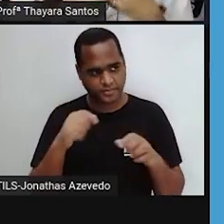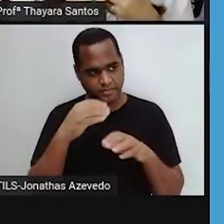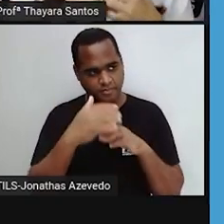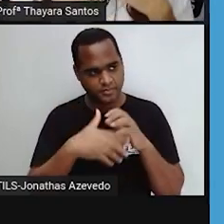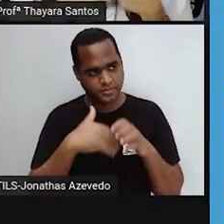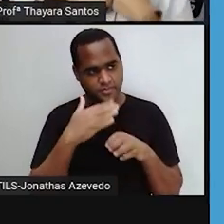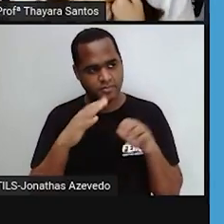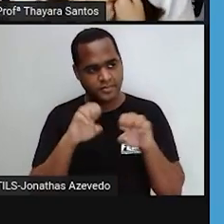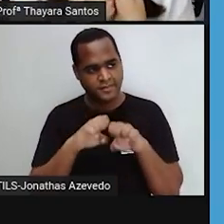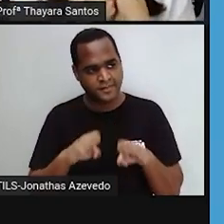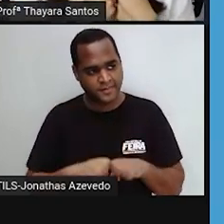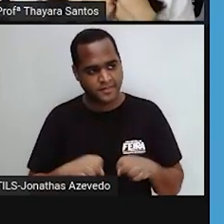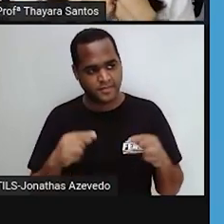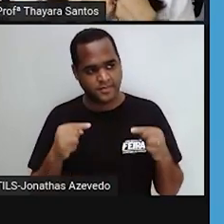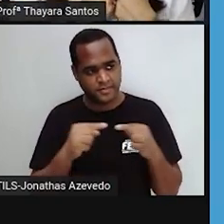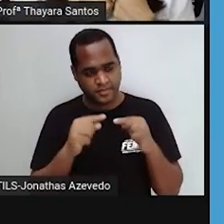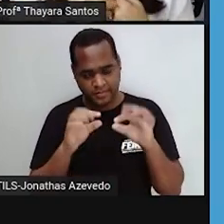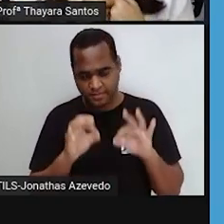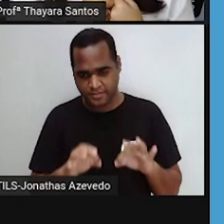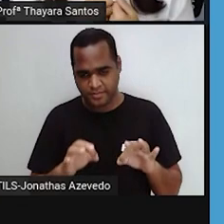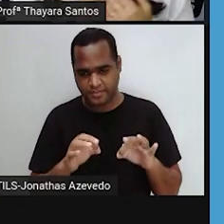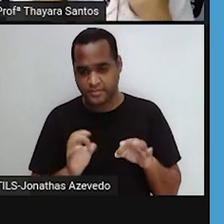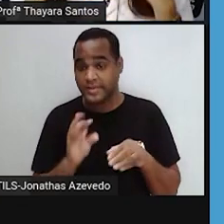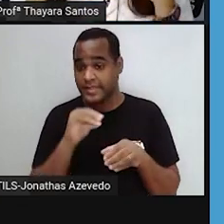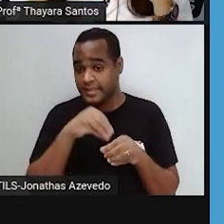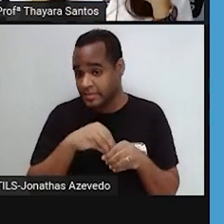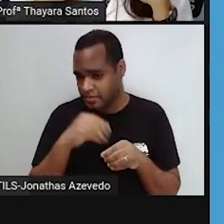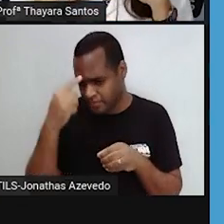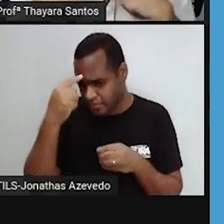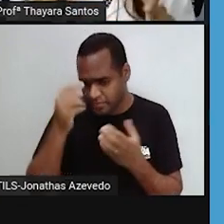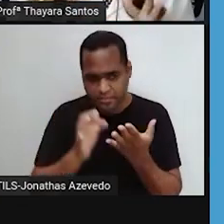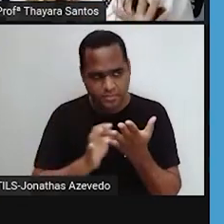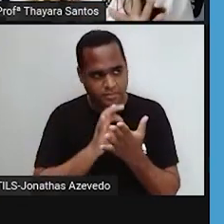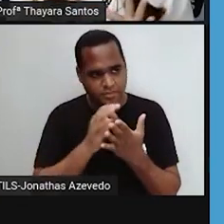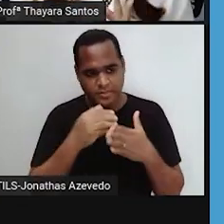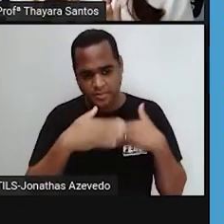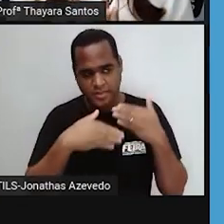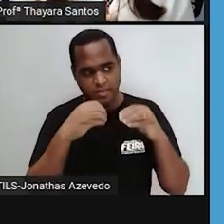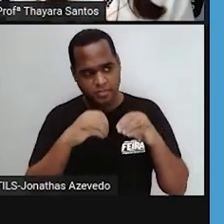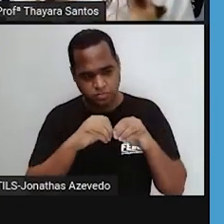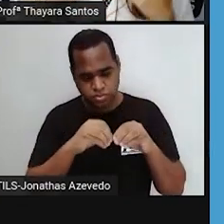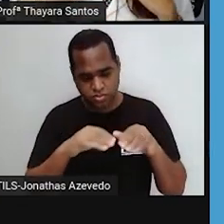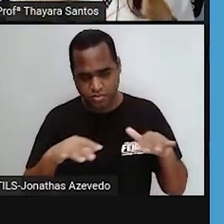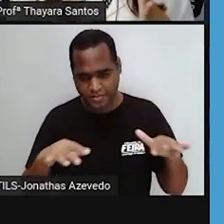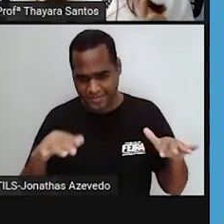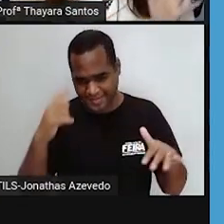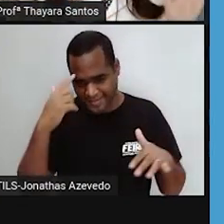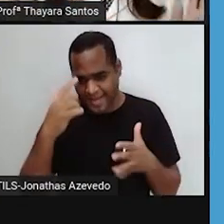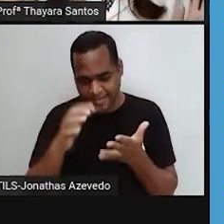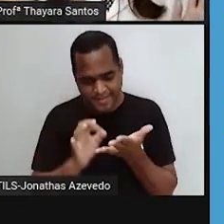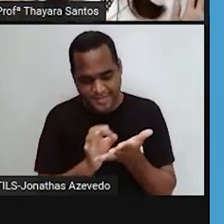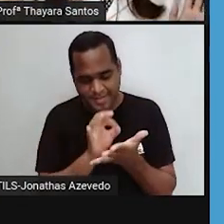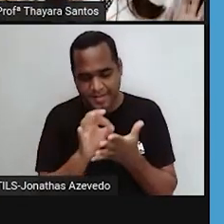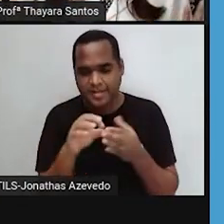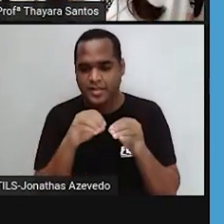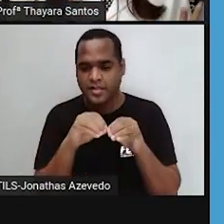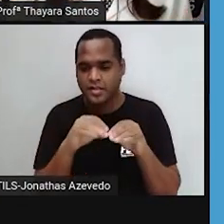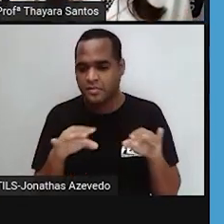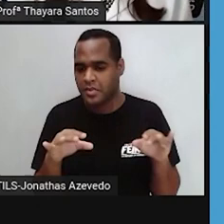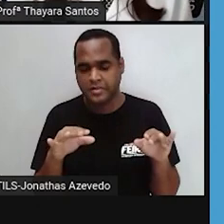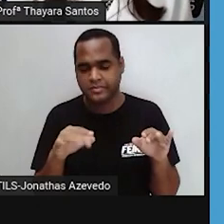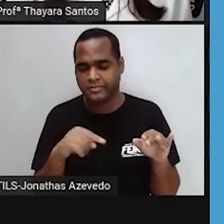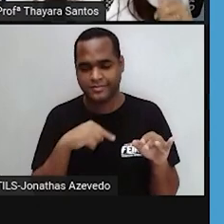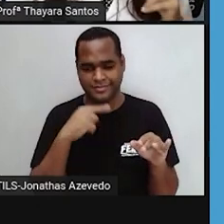estrutura e faz a digestão intracelular pra depois expelir isso da célula. Coloca pra fora, já que não serve